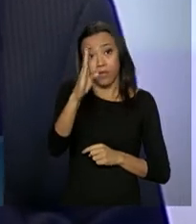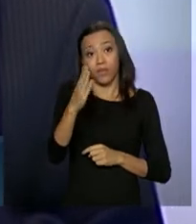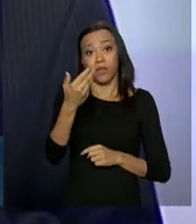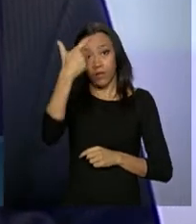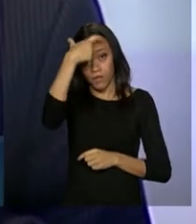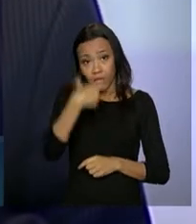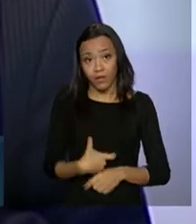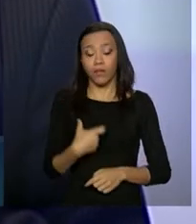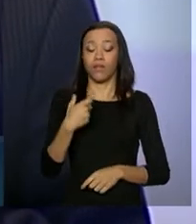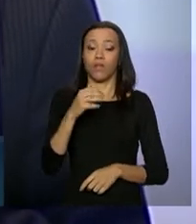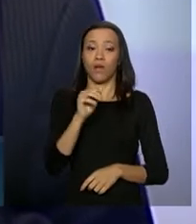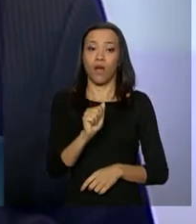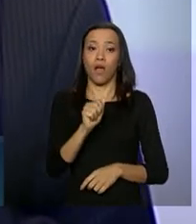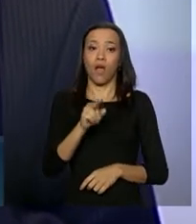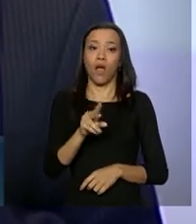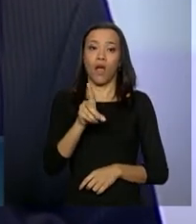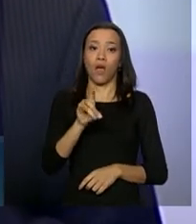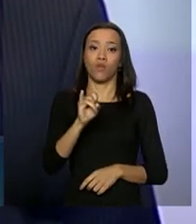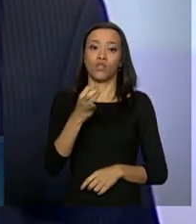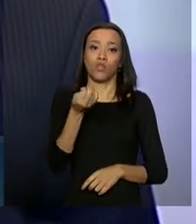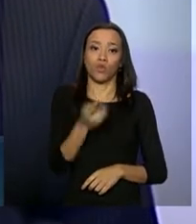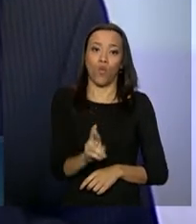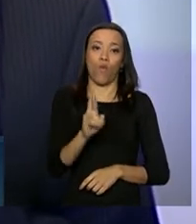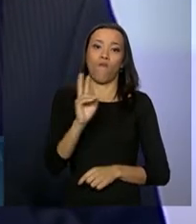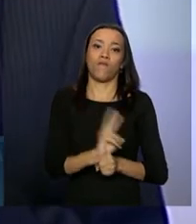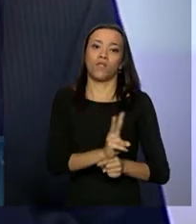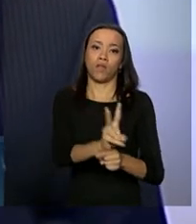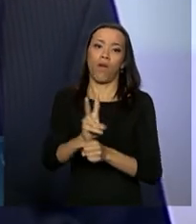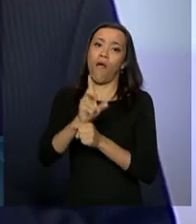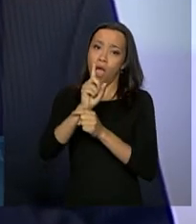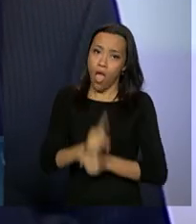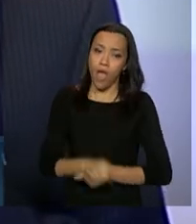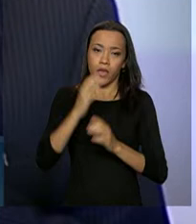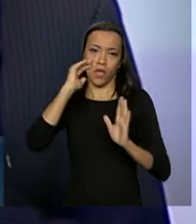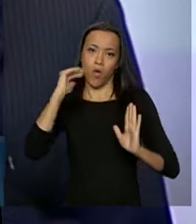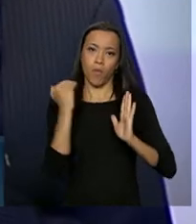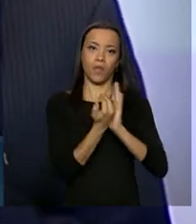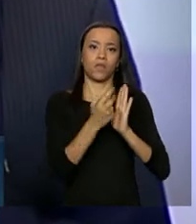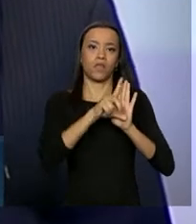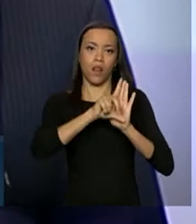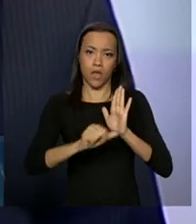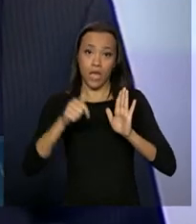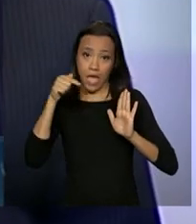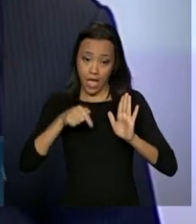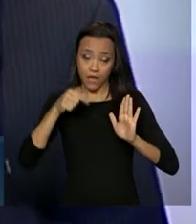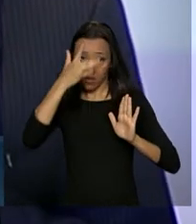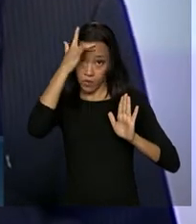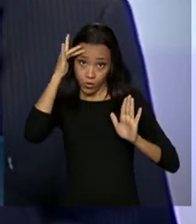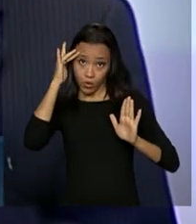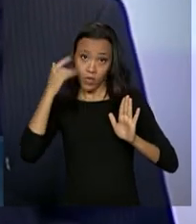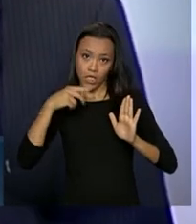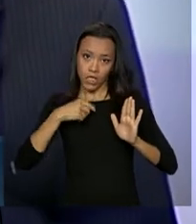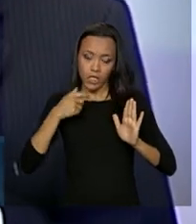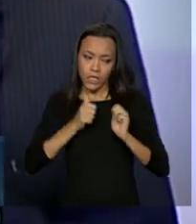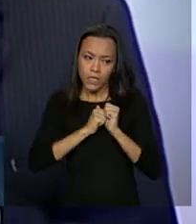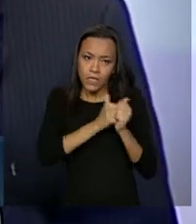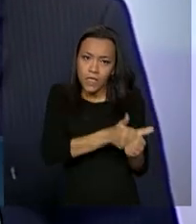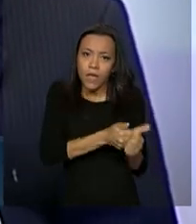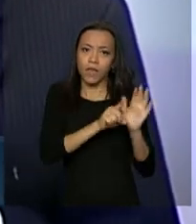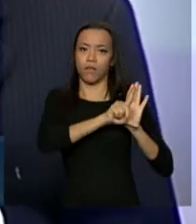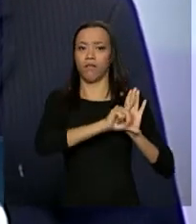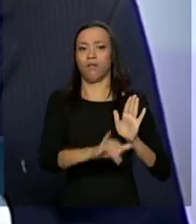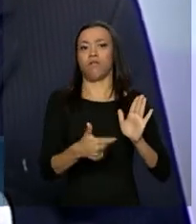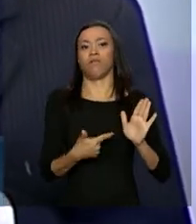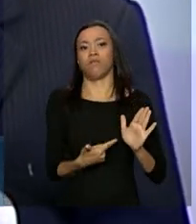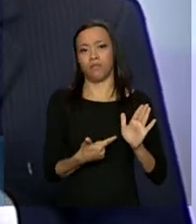o Auditor Fiscal. Porque ele é que, na prática, executa a lei, na prática, faz cumprir a lei e, na prática, faz